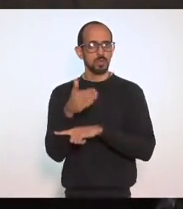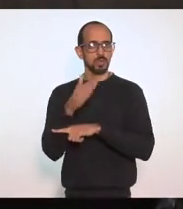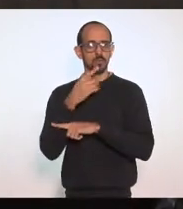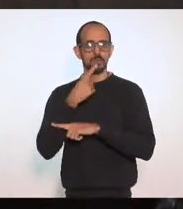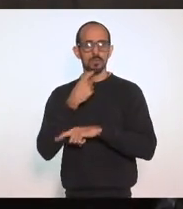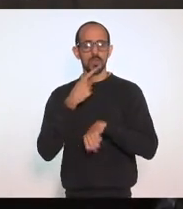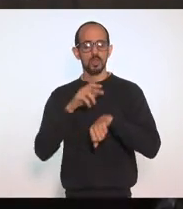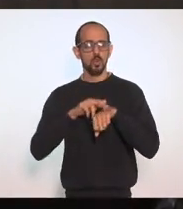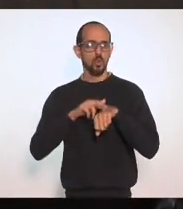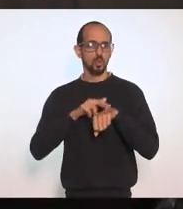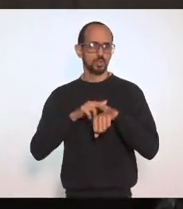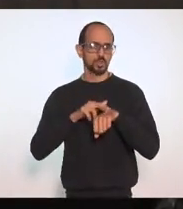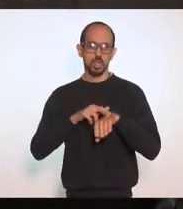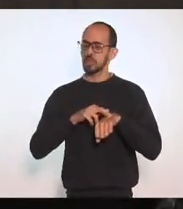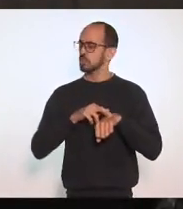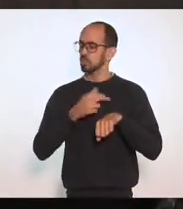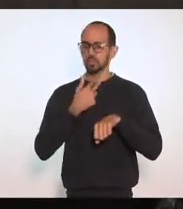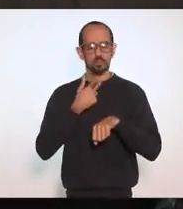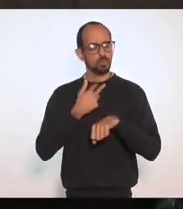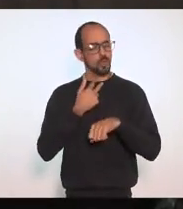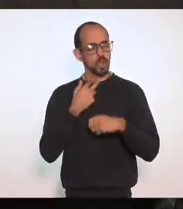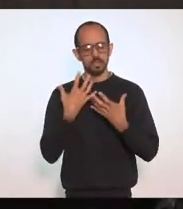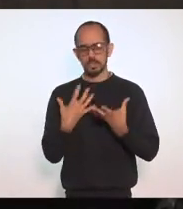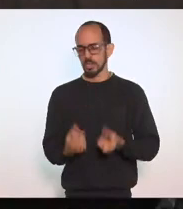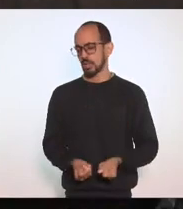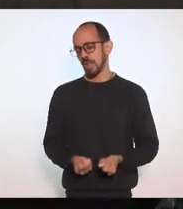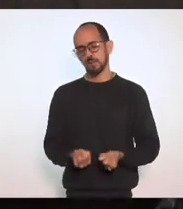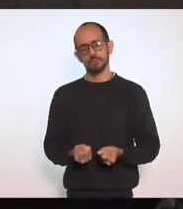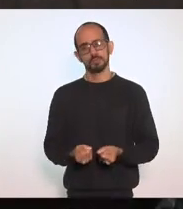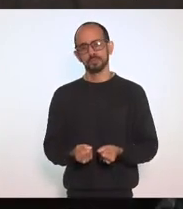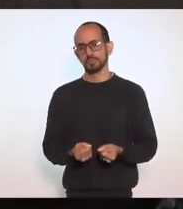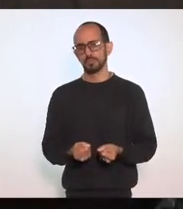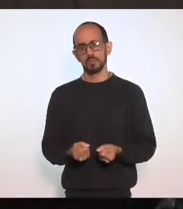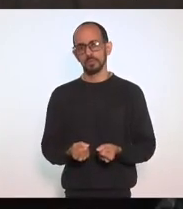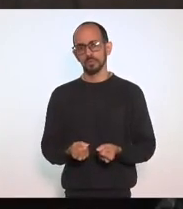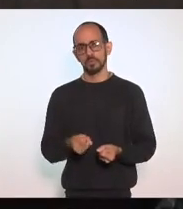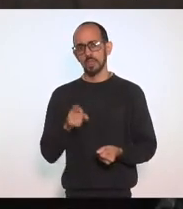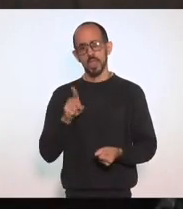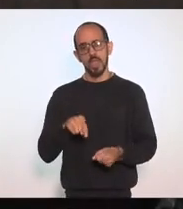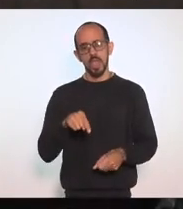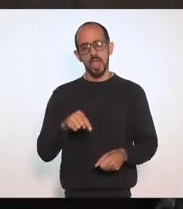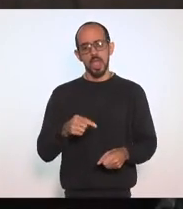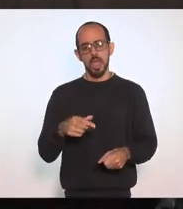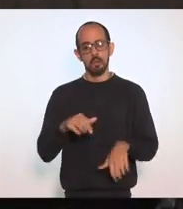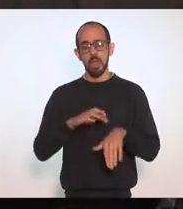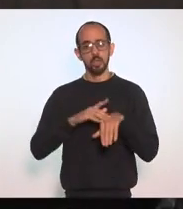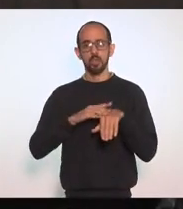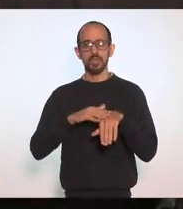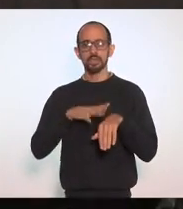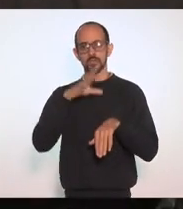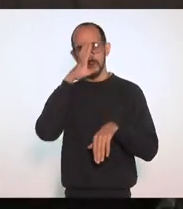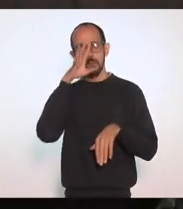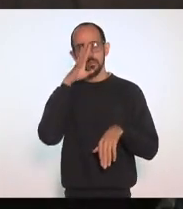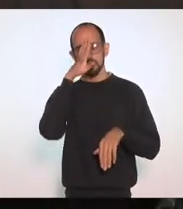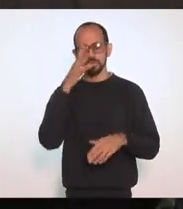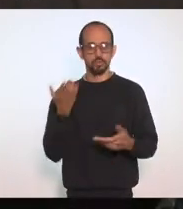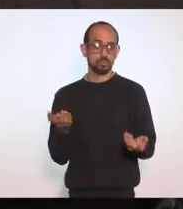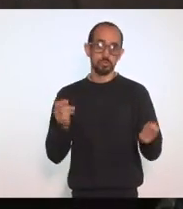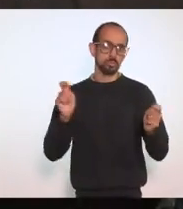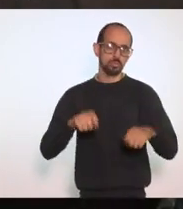Inaceitável Isso é inaceitável Isso é Na verdade É uma uma patologia social Só pode ser Eu vejo aqui